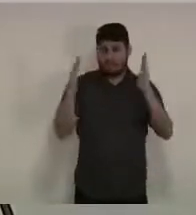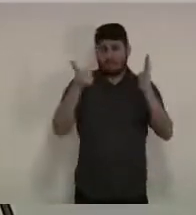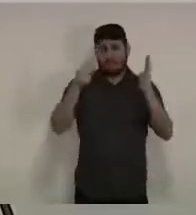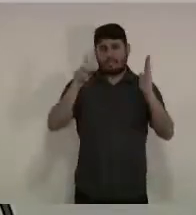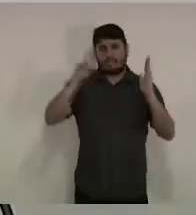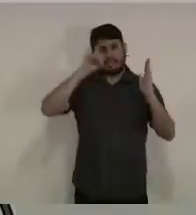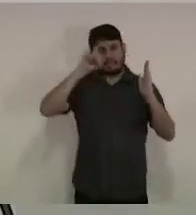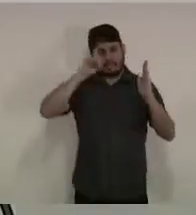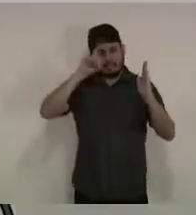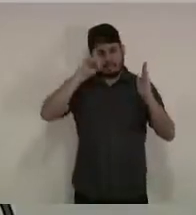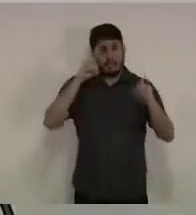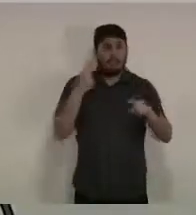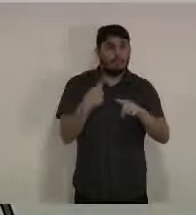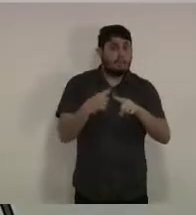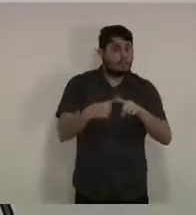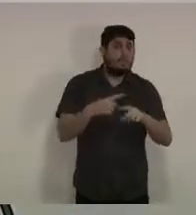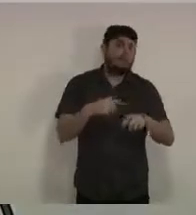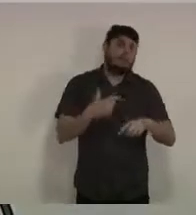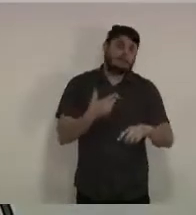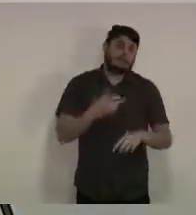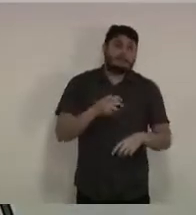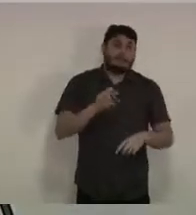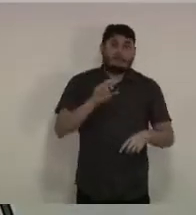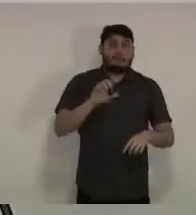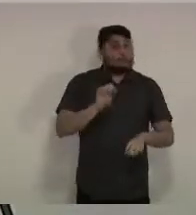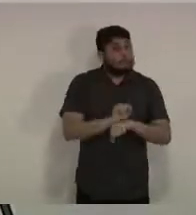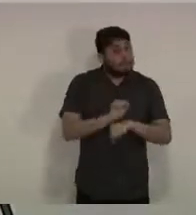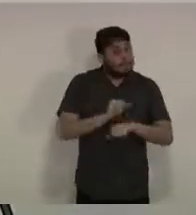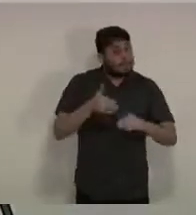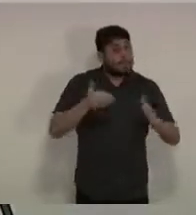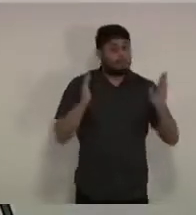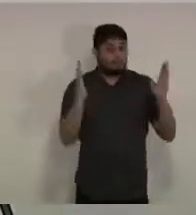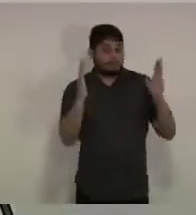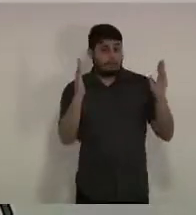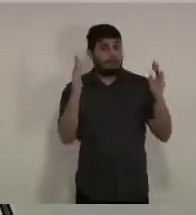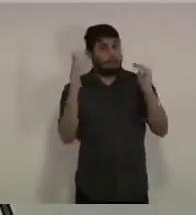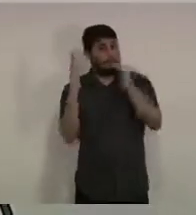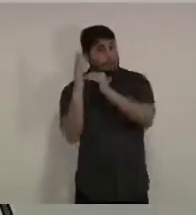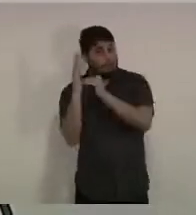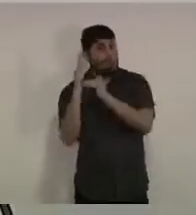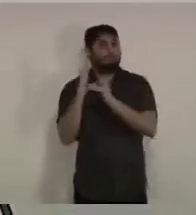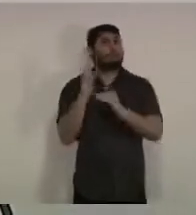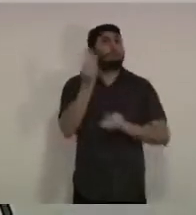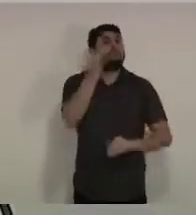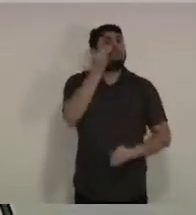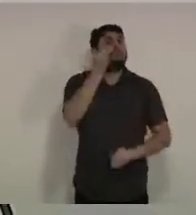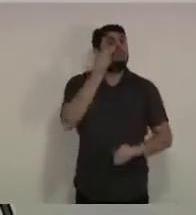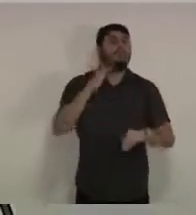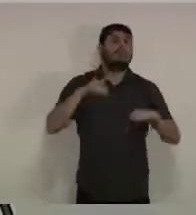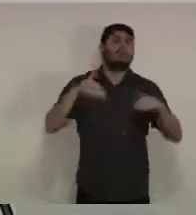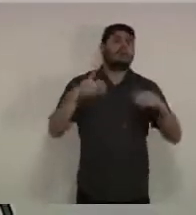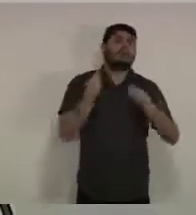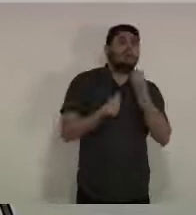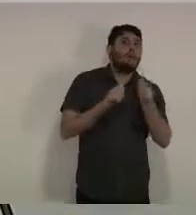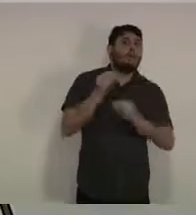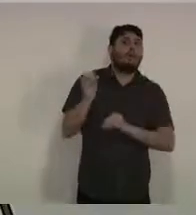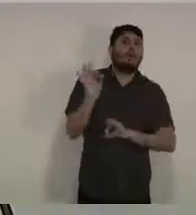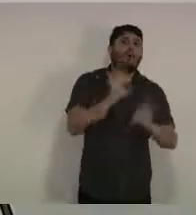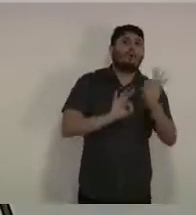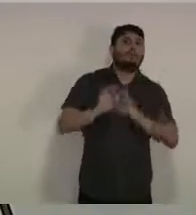que é um retorno gradual é um retorno que a gente diz não à normalidade mas ao novo normal que a gente entende que